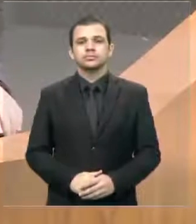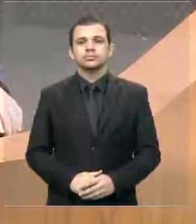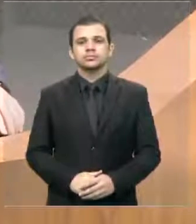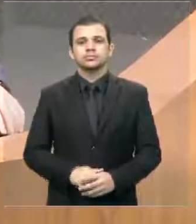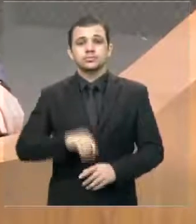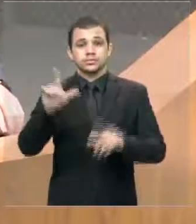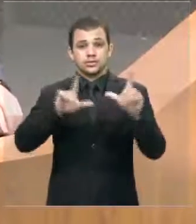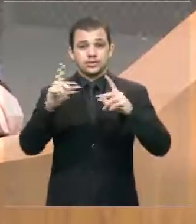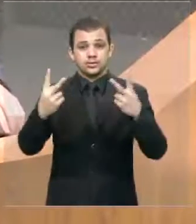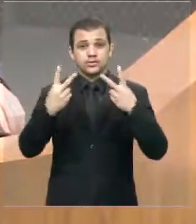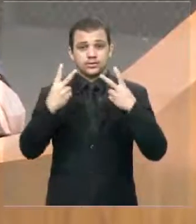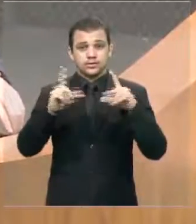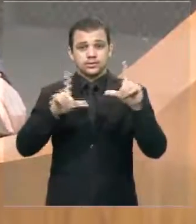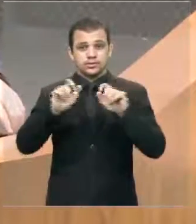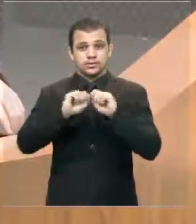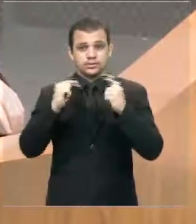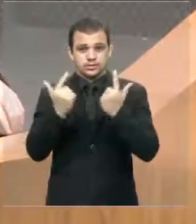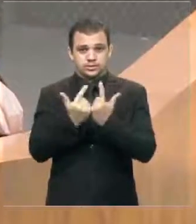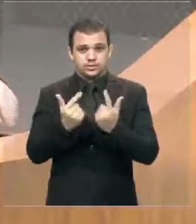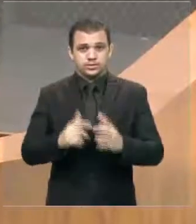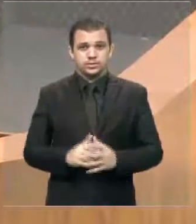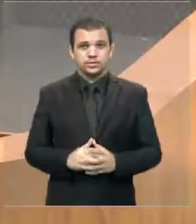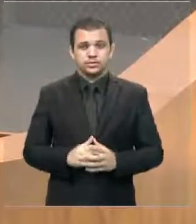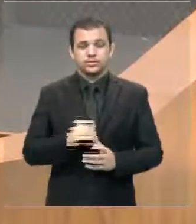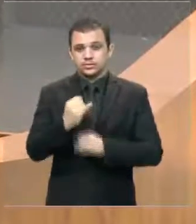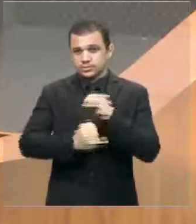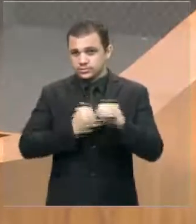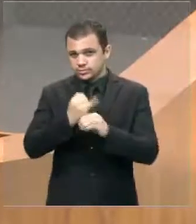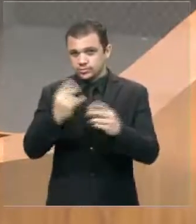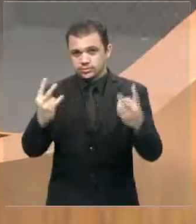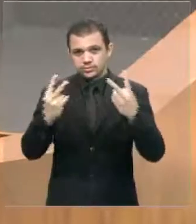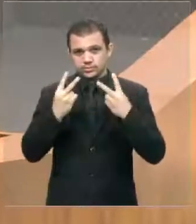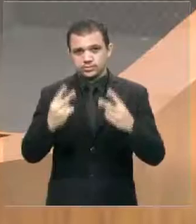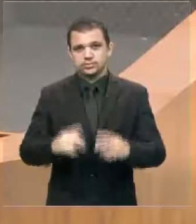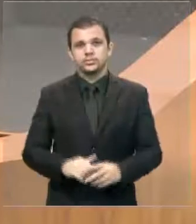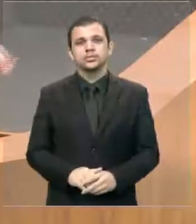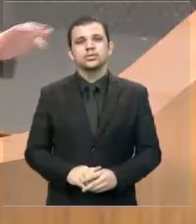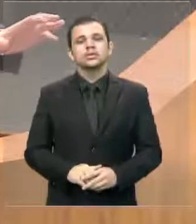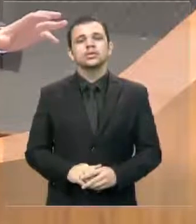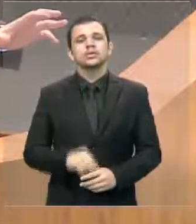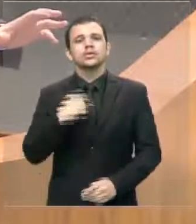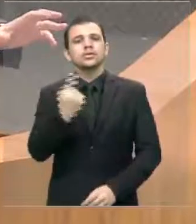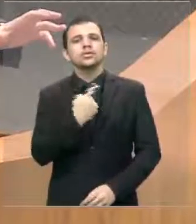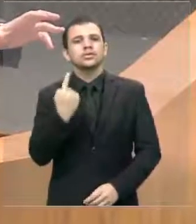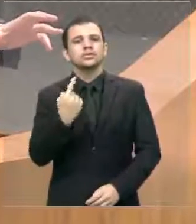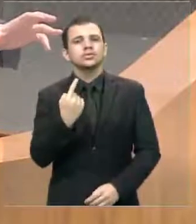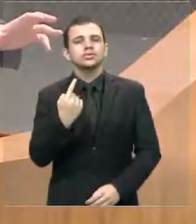telespectadores da TV Assembleia, internautas. Estamos todos